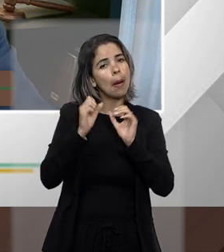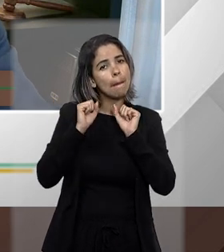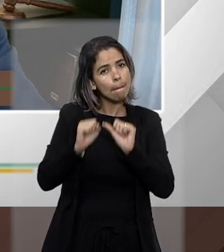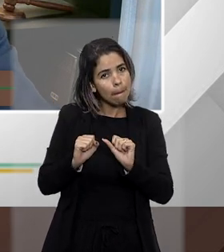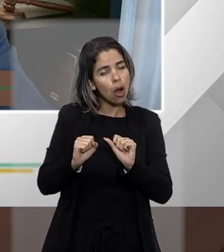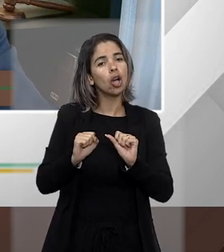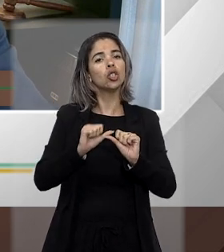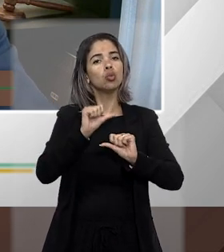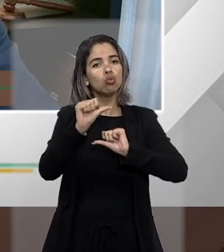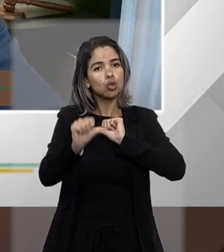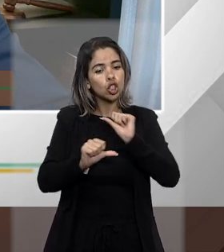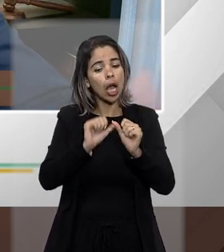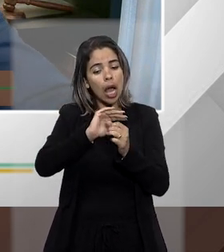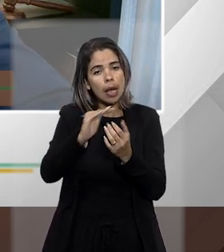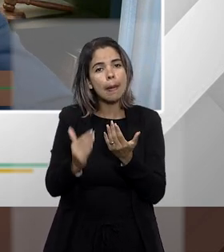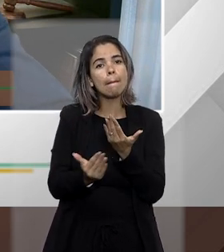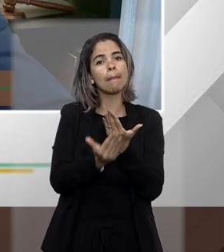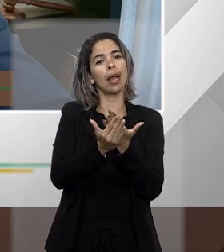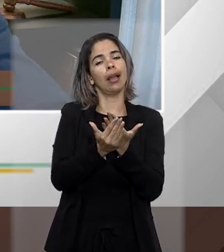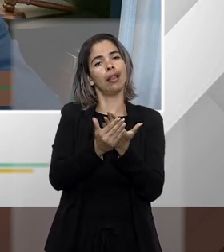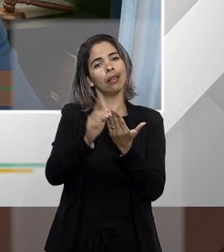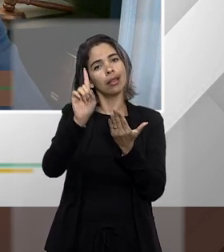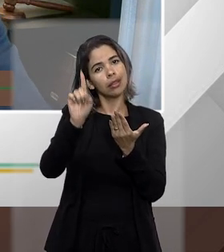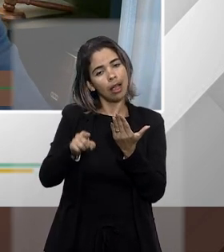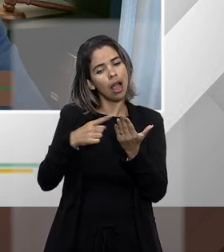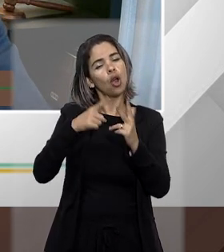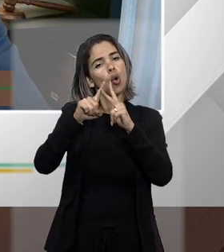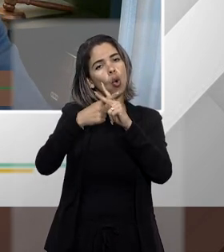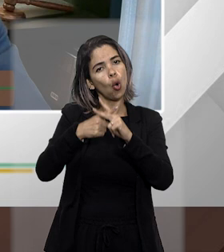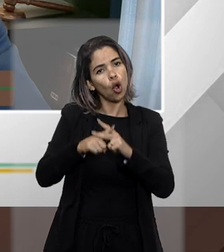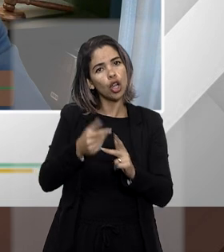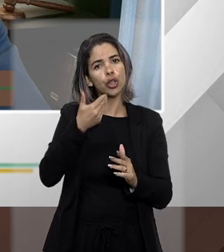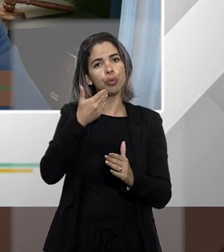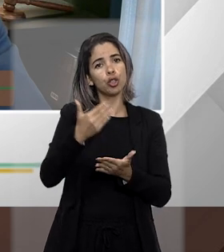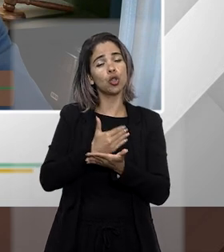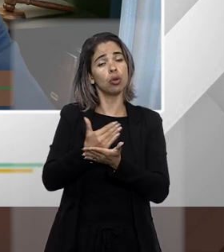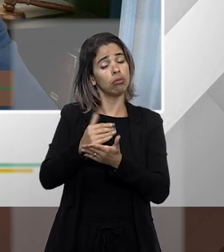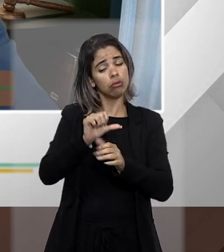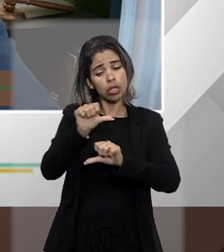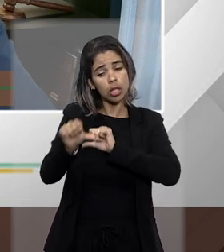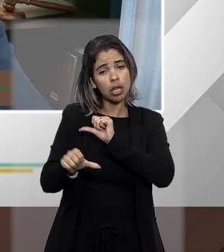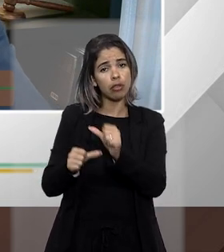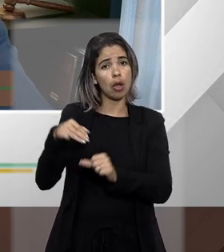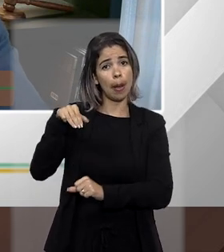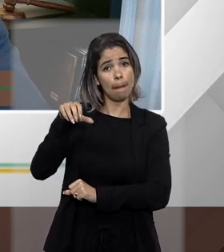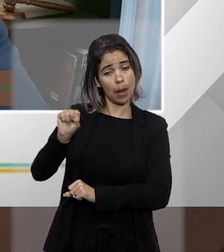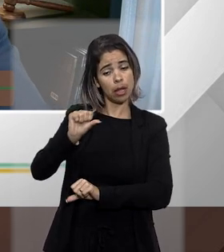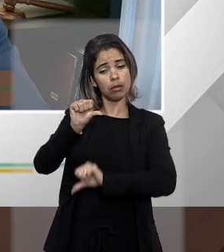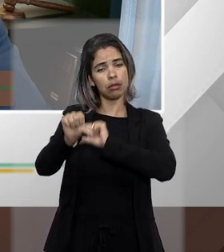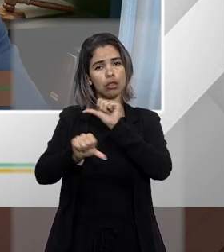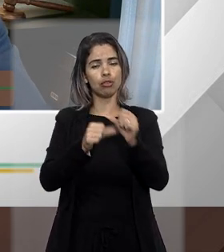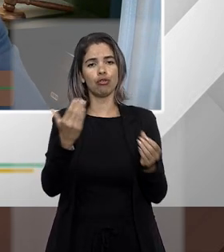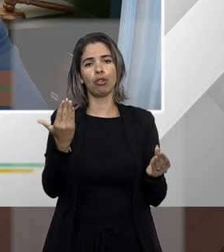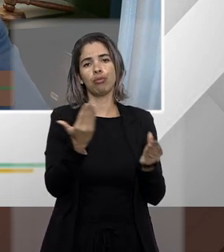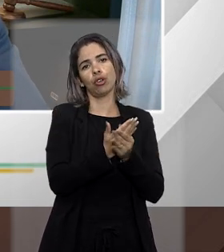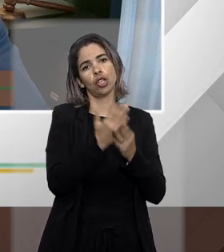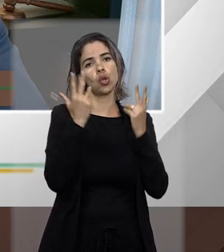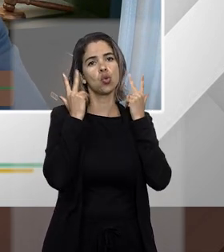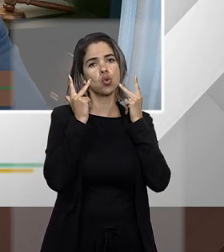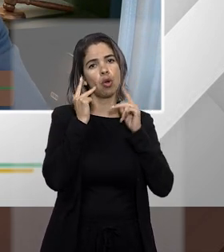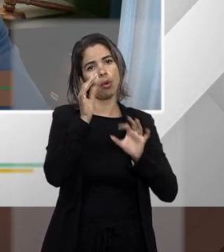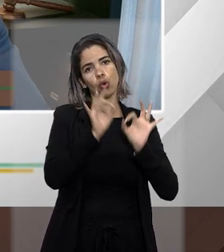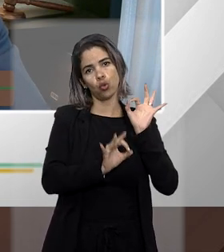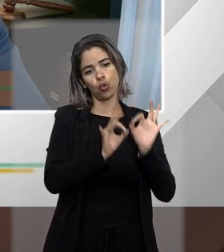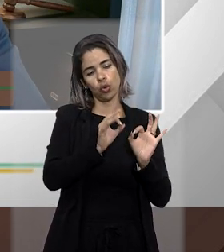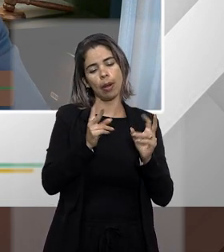corrija a petição inicial e vai ser transformado numa ação de procedimento comum a gente verifica o prazo se passou o prazo